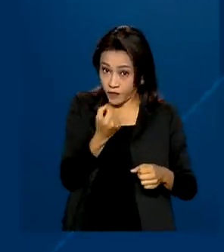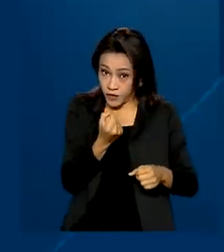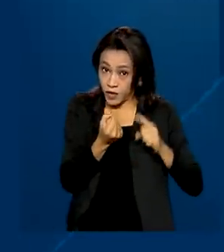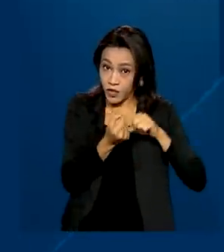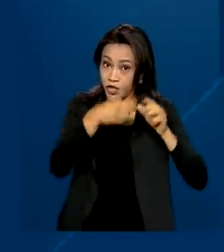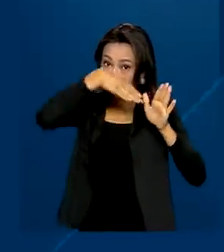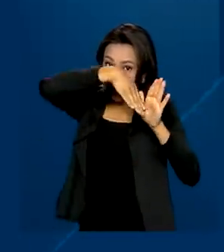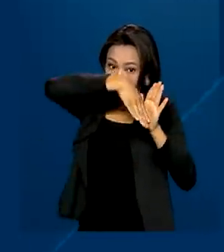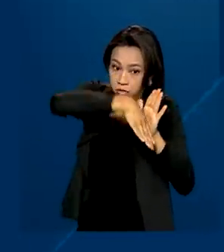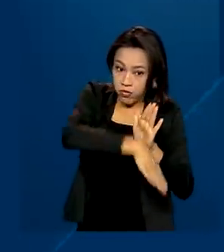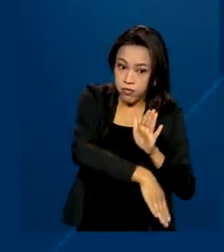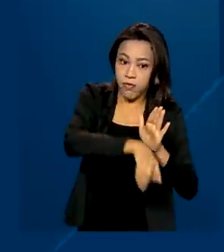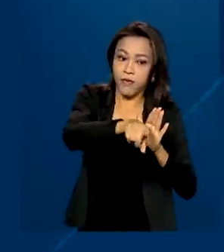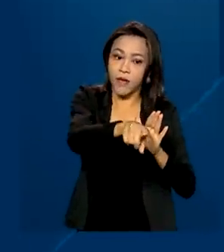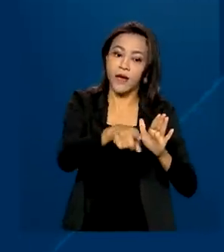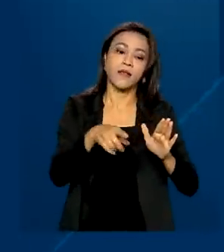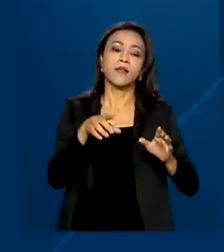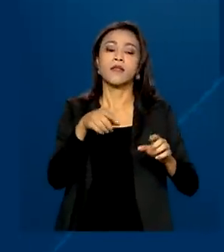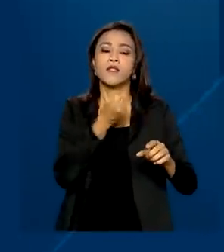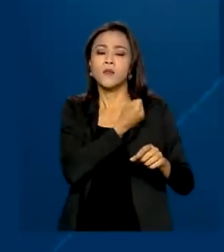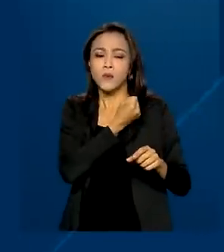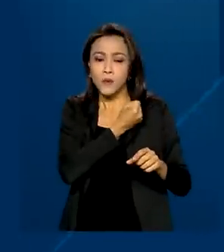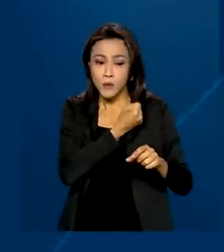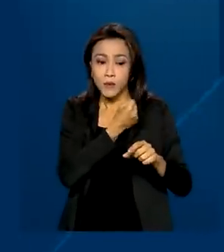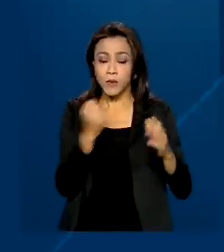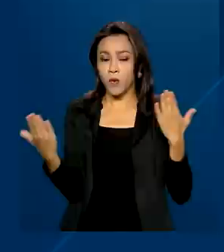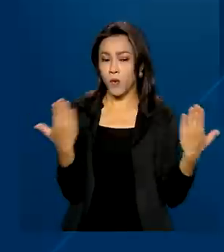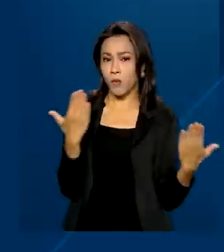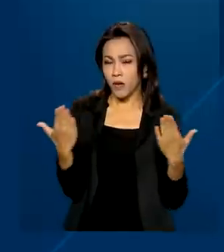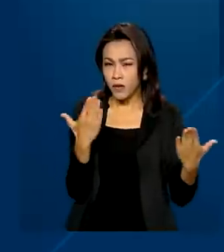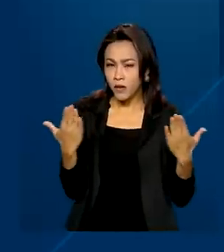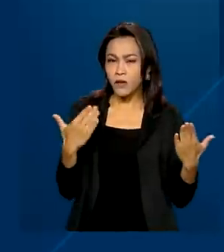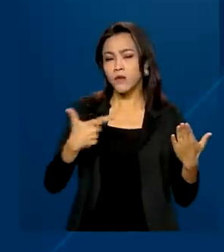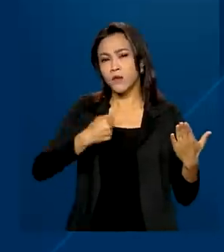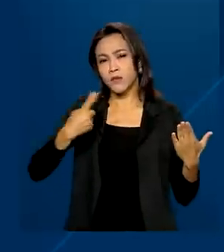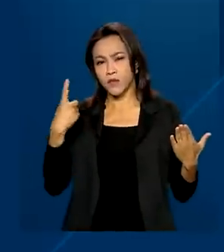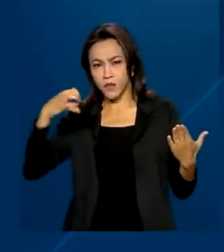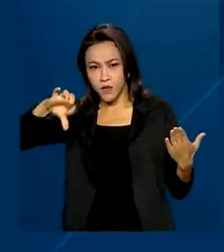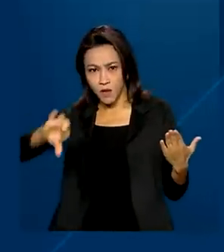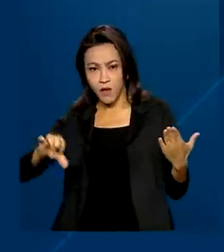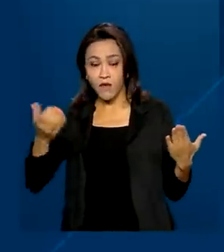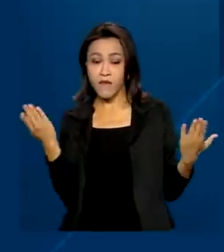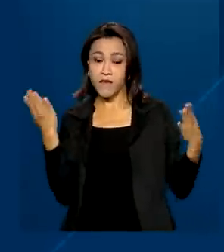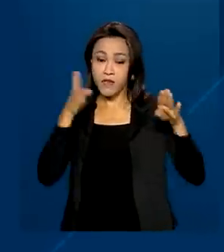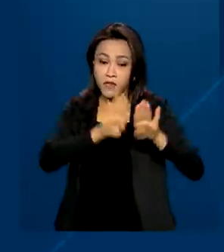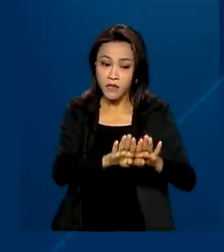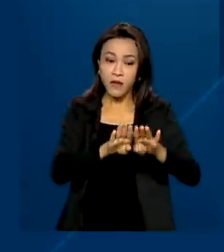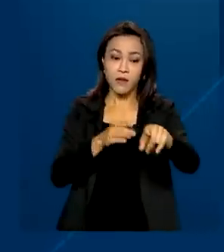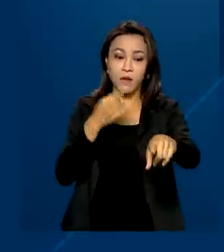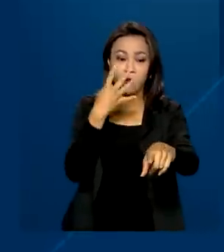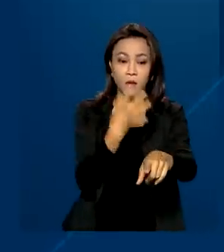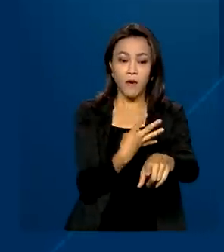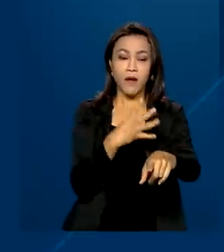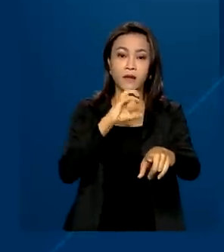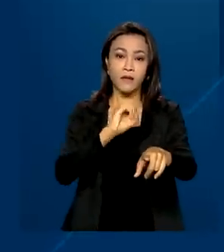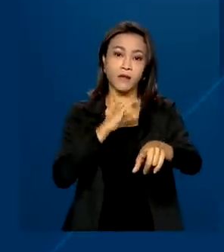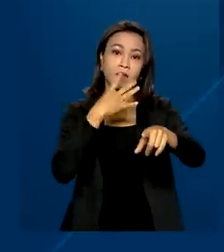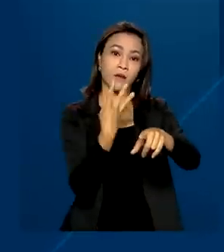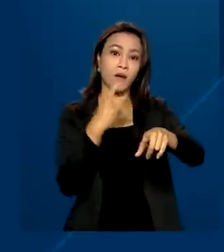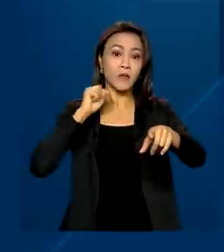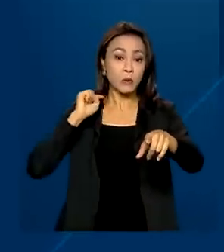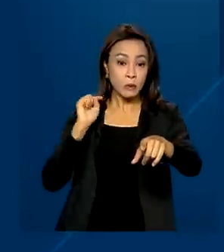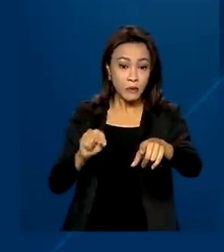e em número de empresas. No período em relação a 2019, foram fechados 404 mil